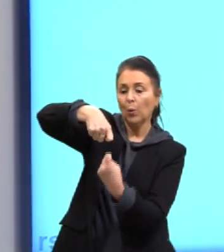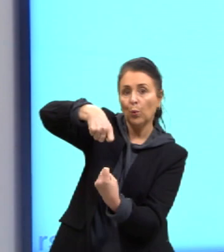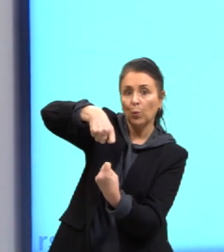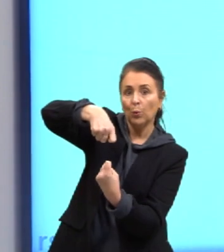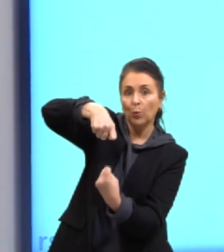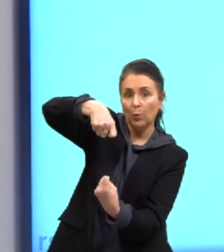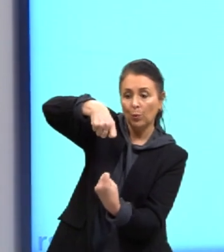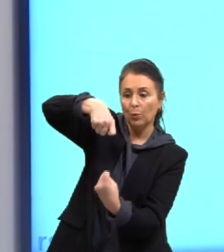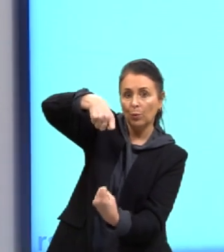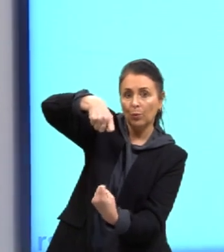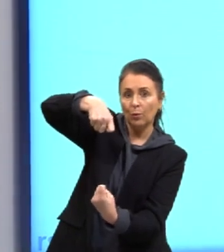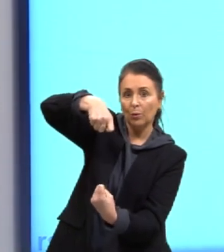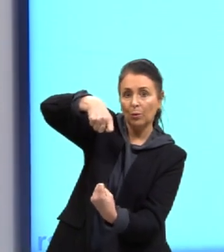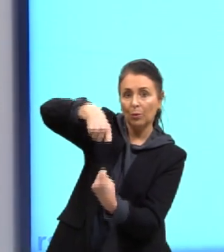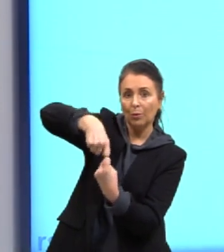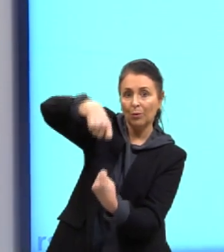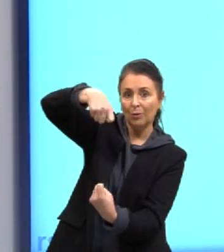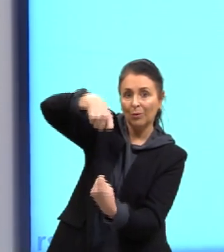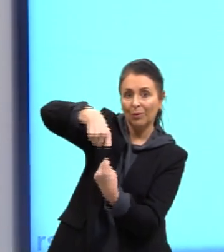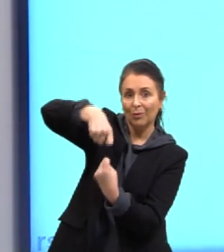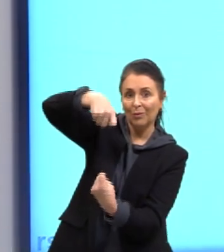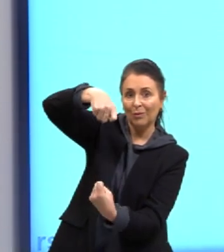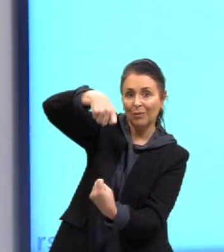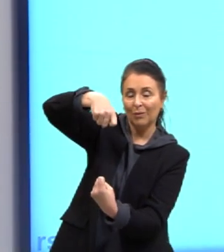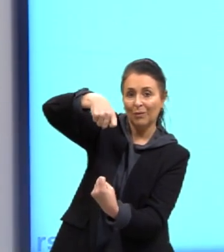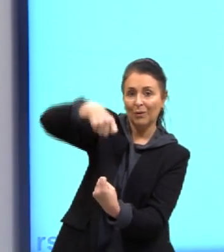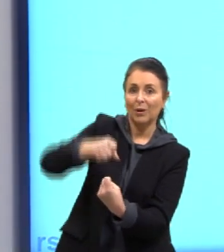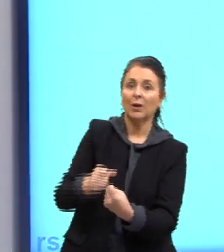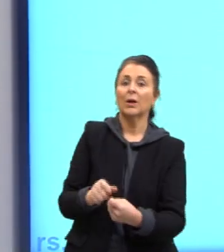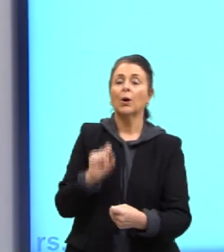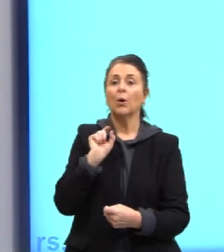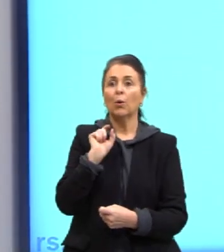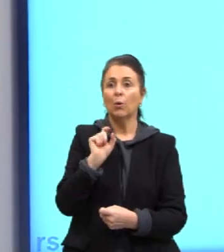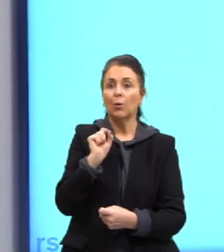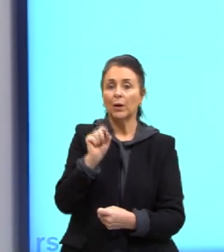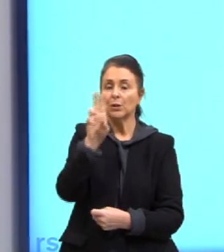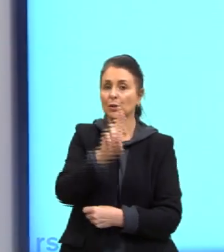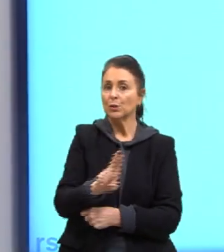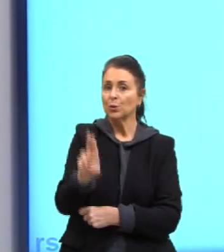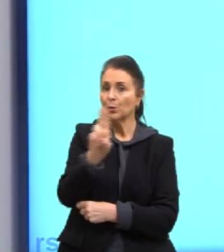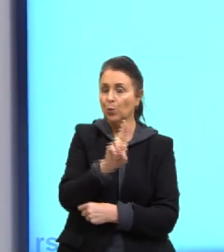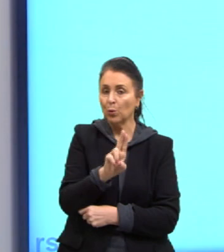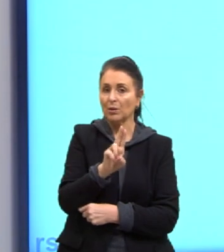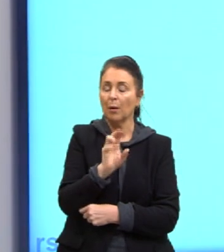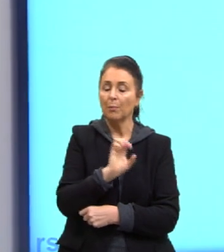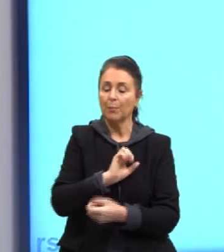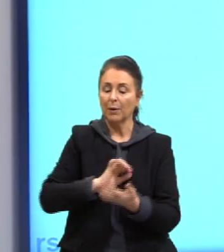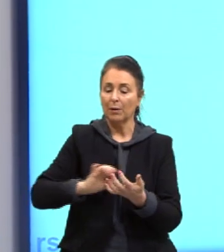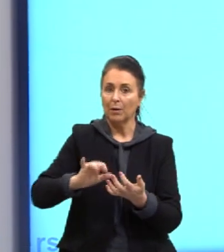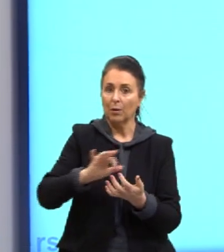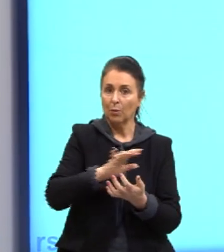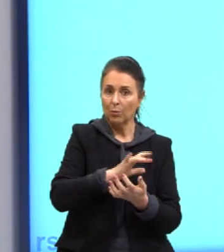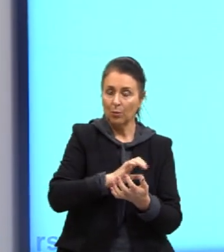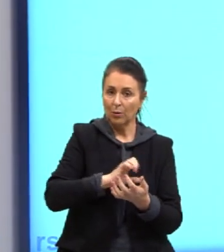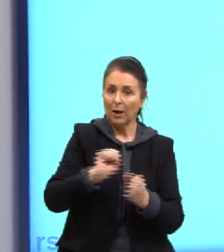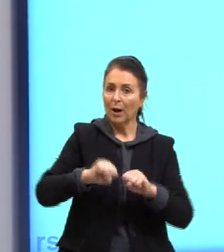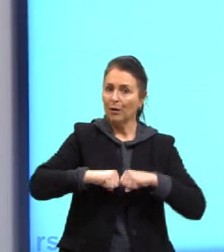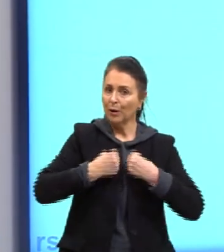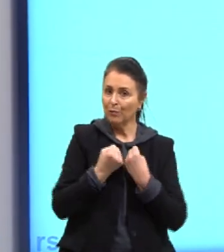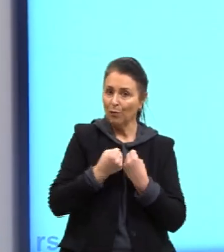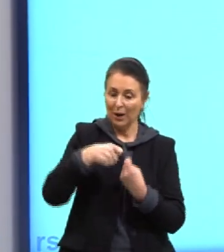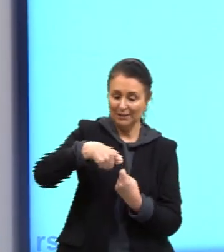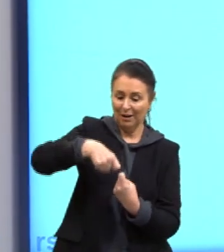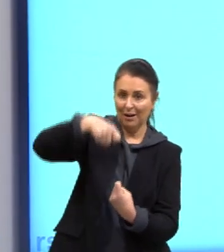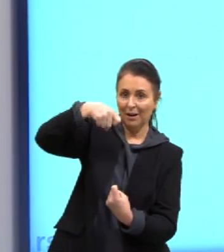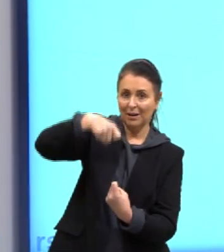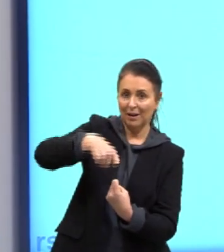estendida, mais larga. E a gente usa, para calcular a força elástica, essa relação aqui.